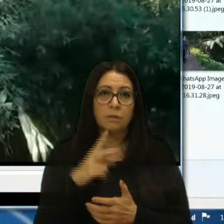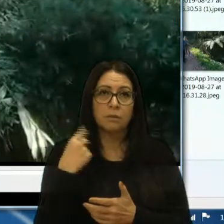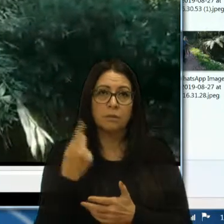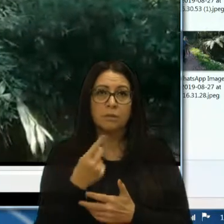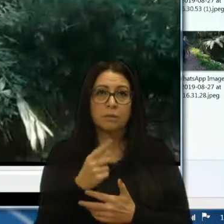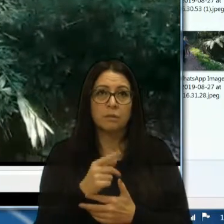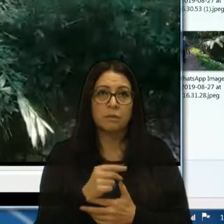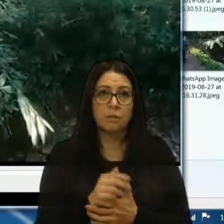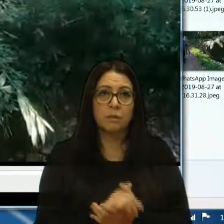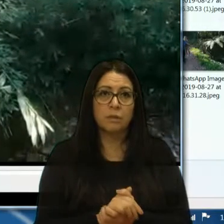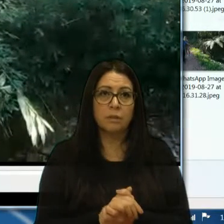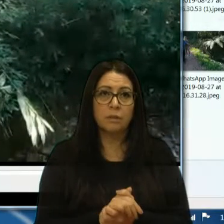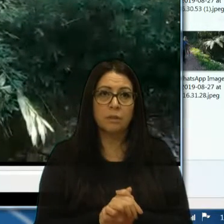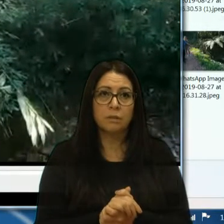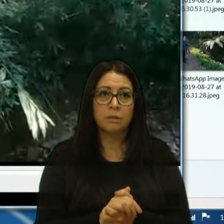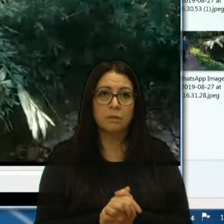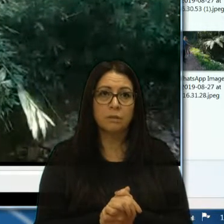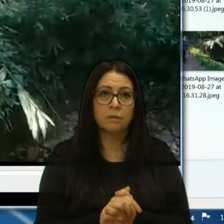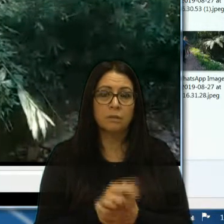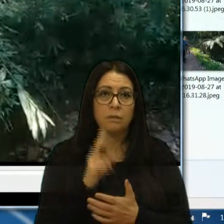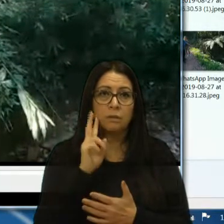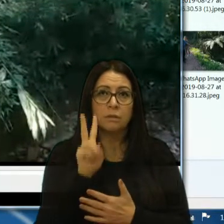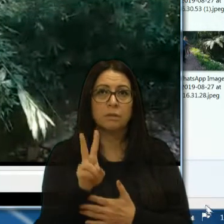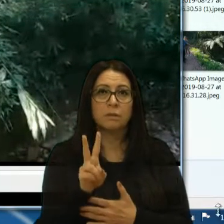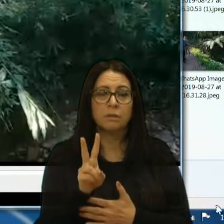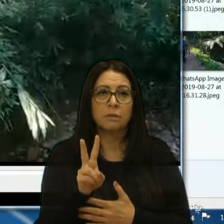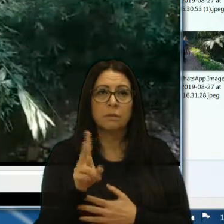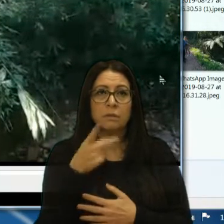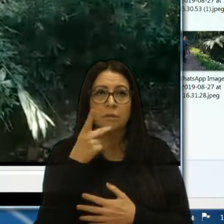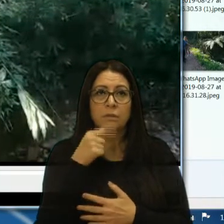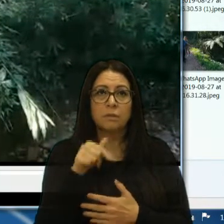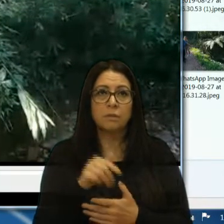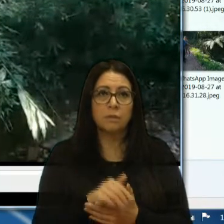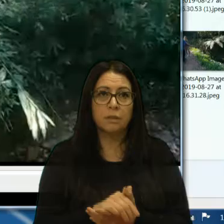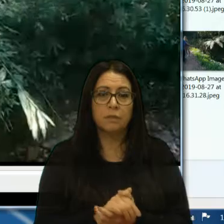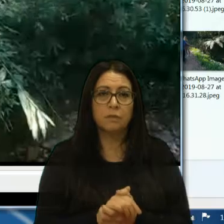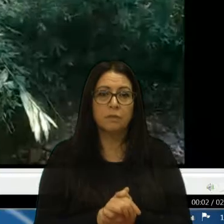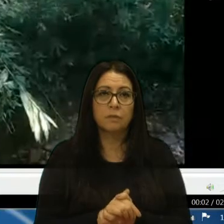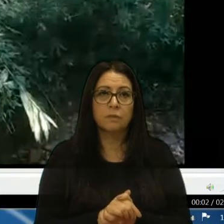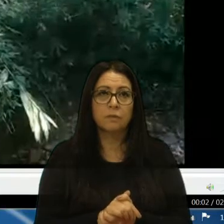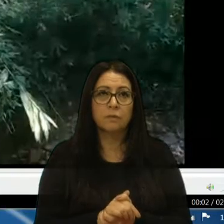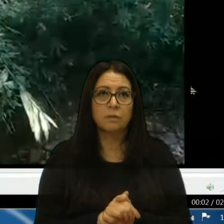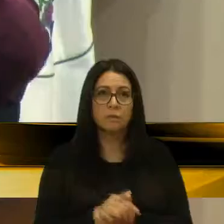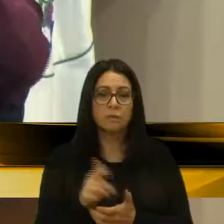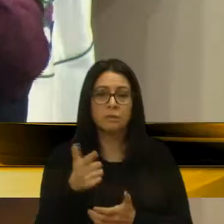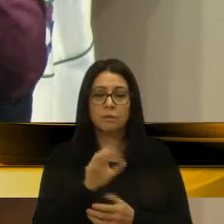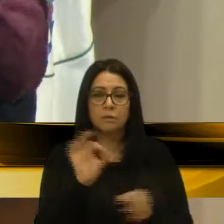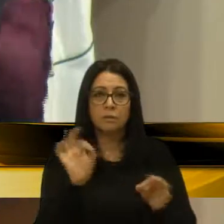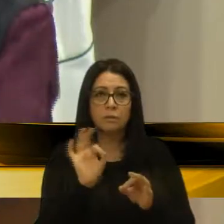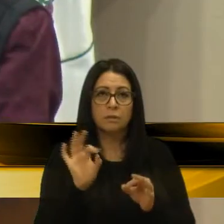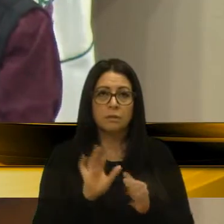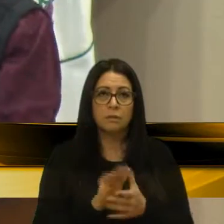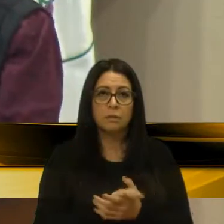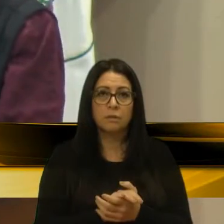tu anda lá, hoje, na, digamos, um dia de seração, não tem nenhuma, assim, não,